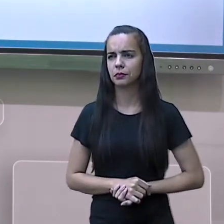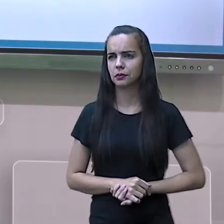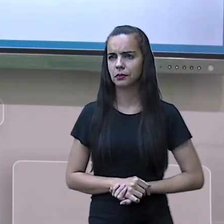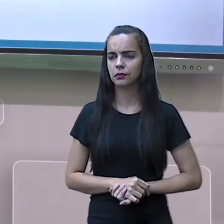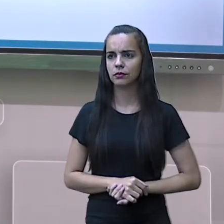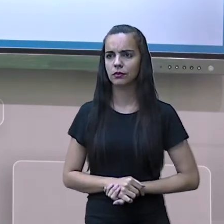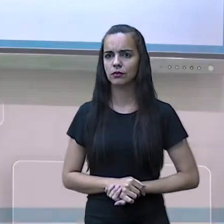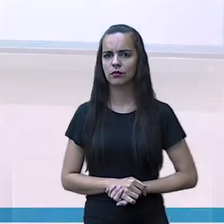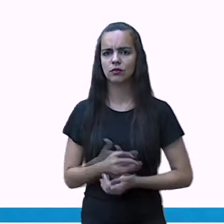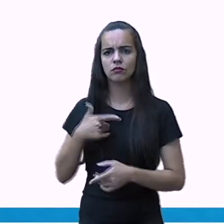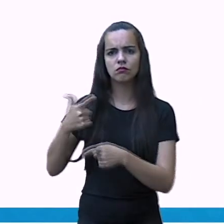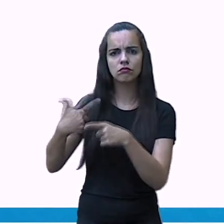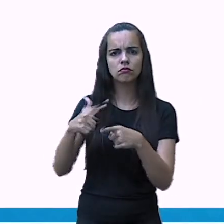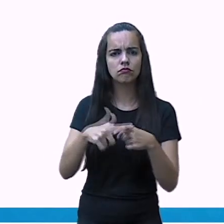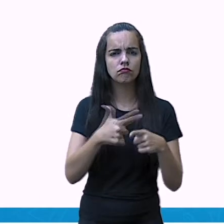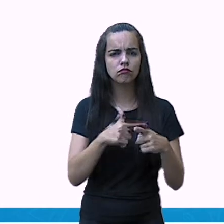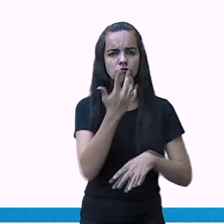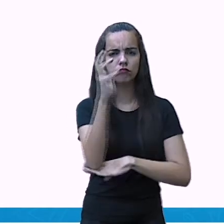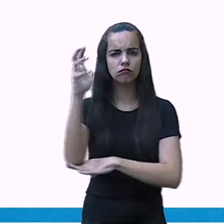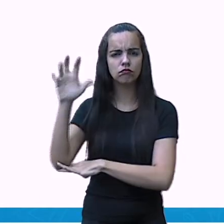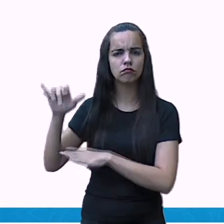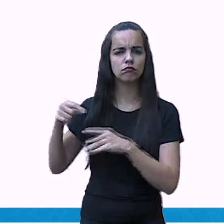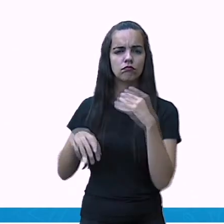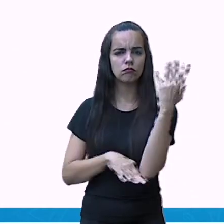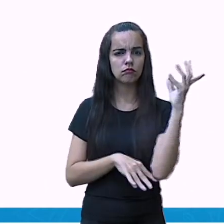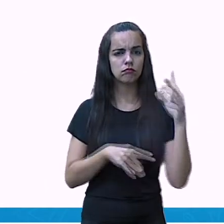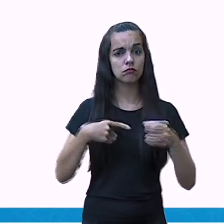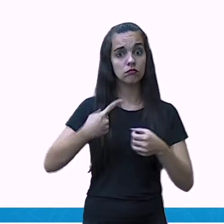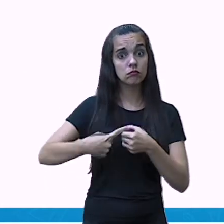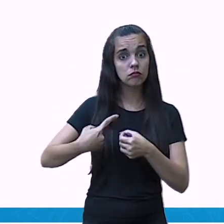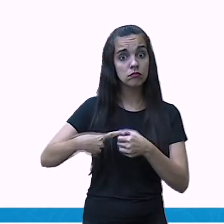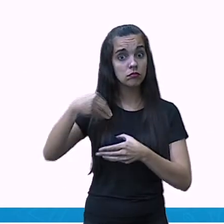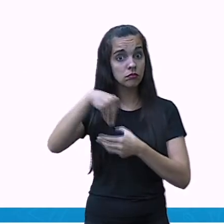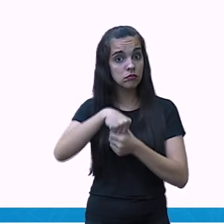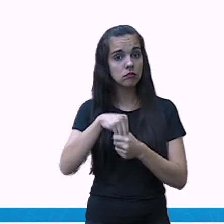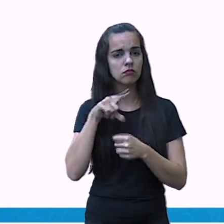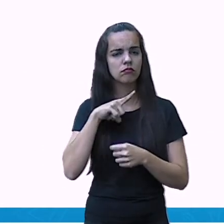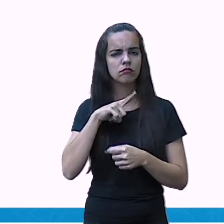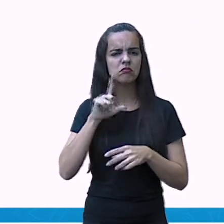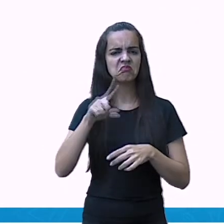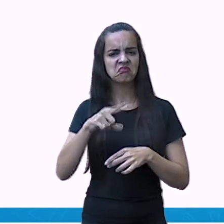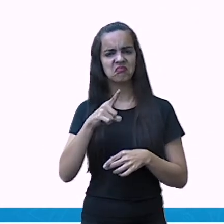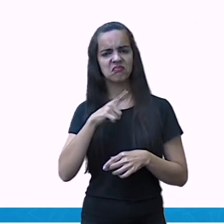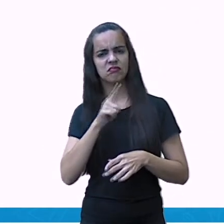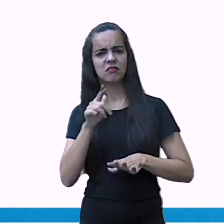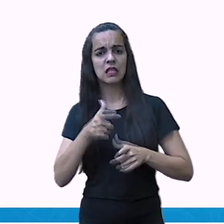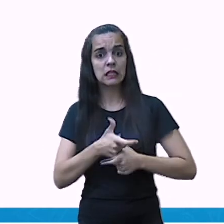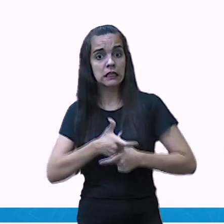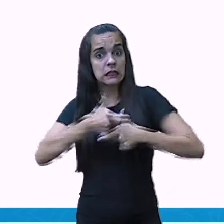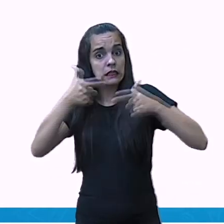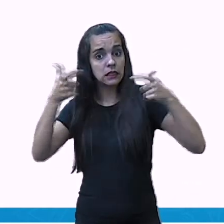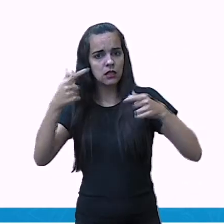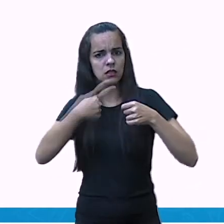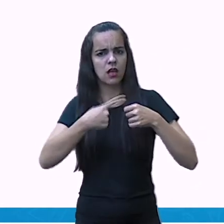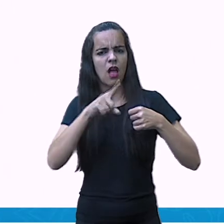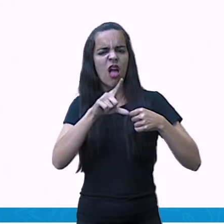Os problemas ambientais urbanos, embora não estejam restritos às grandes cidades, são agravados